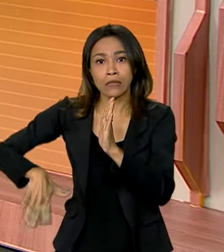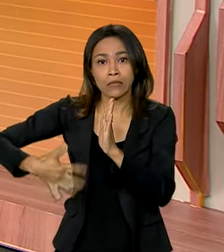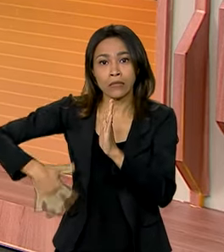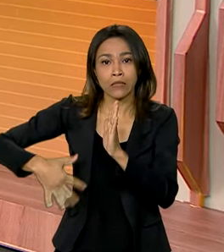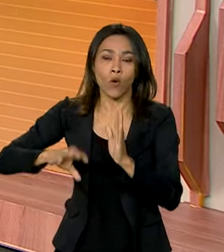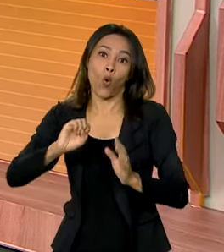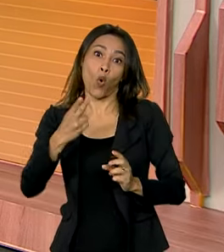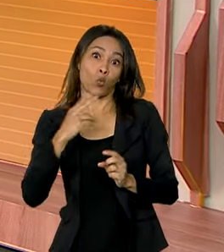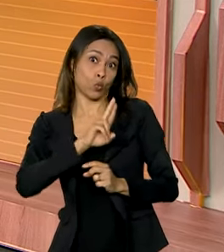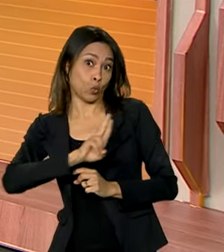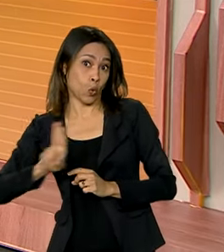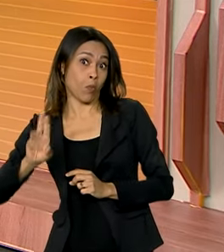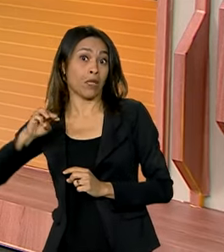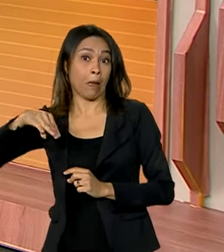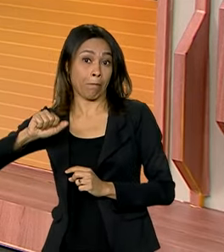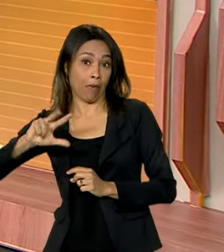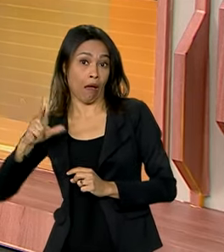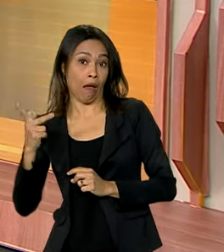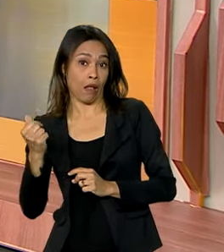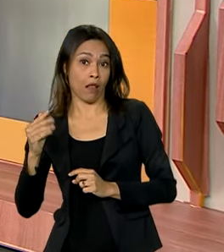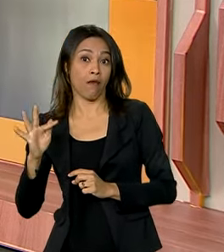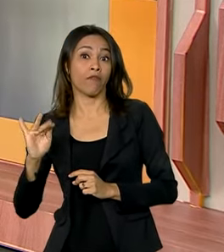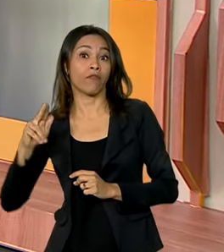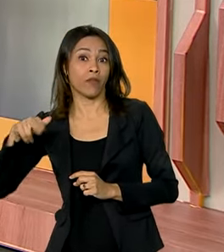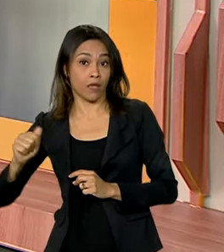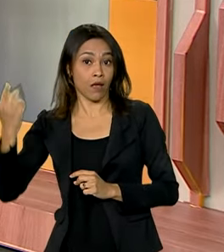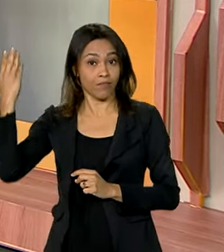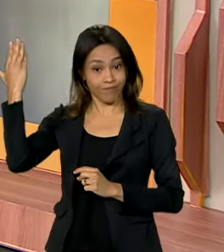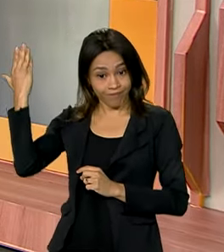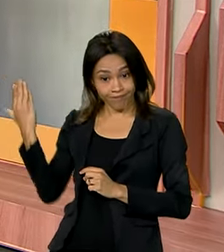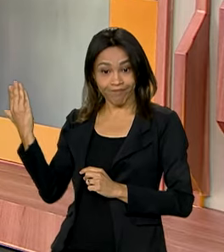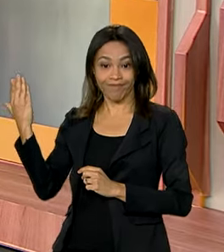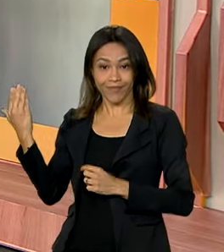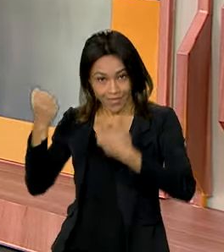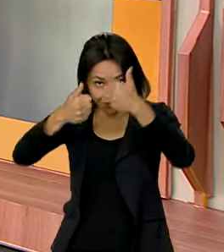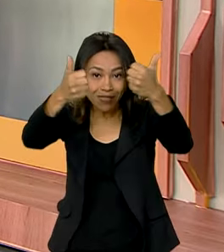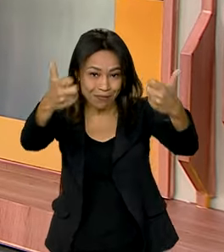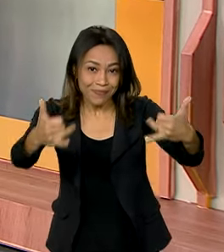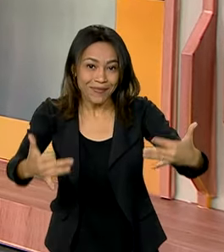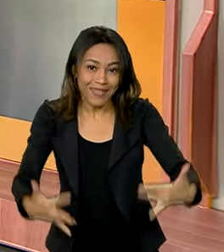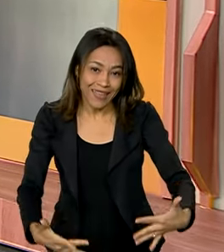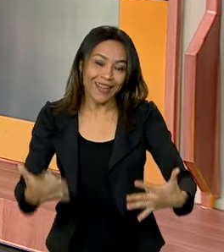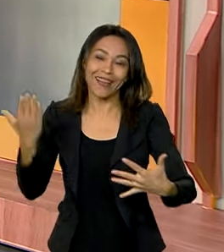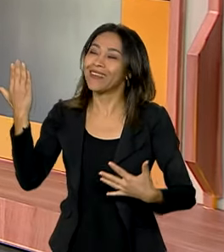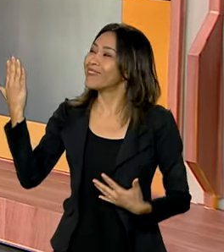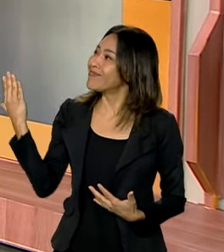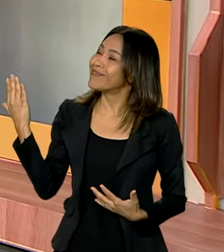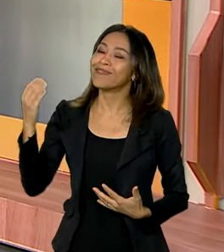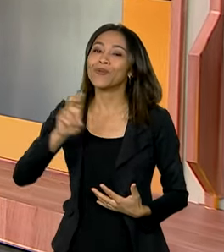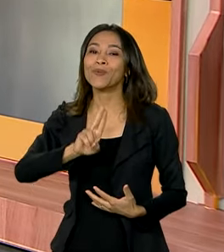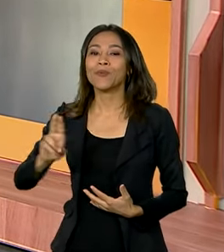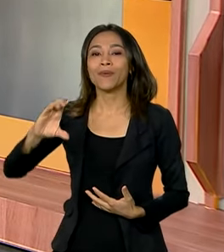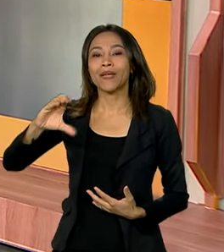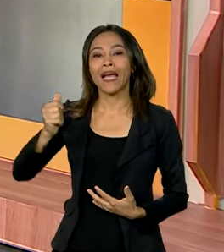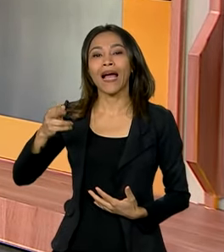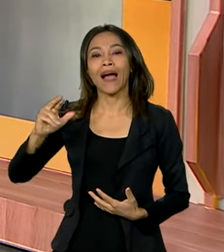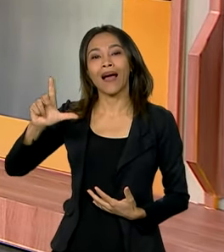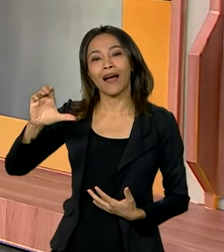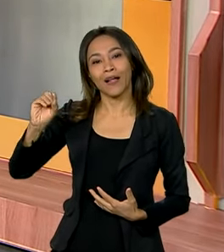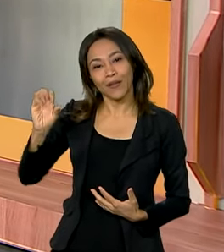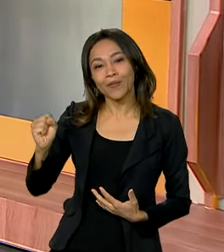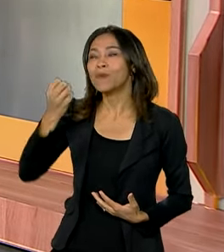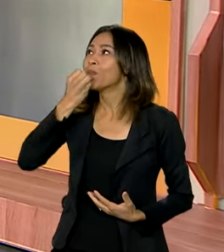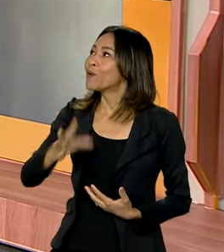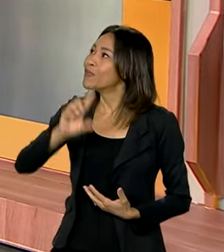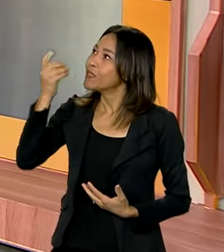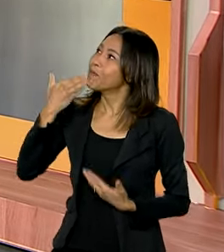malha fina, a gente conversa agora com o Supervisor Nacional do Programa do Imposto de Renda, José Carlos da Fonseca. Bom dia,